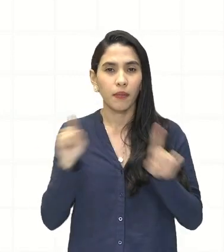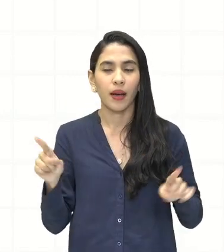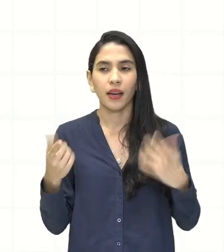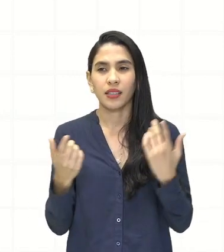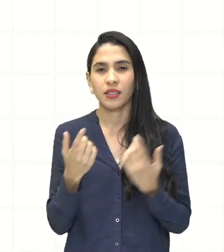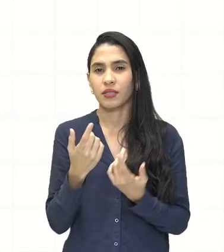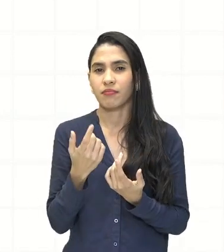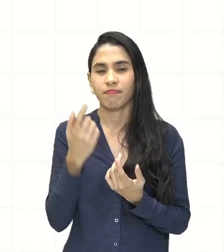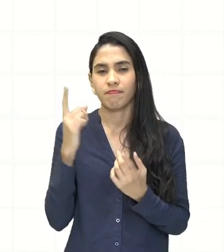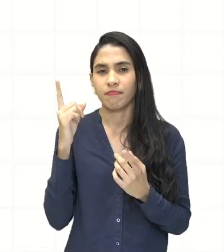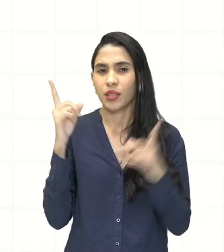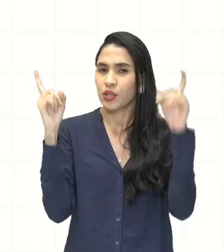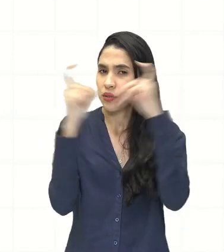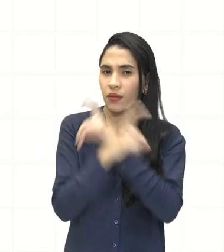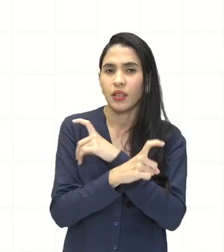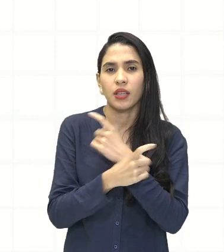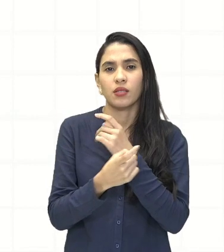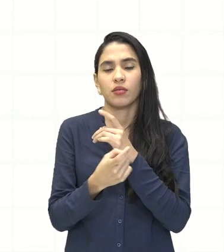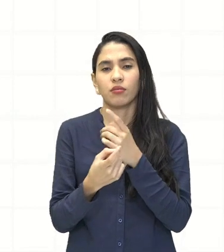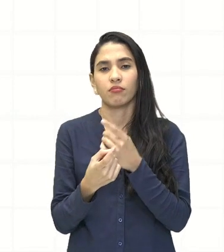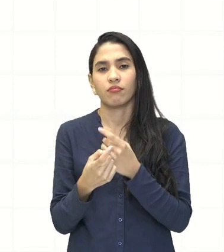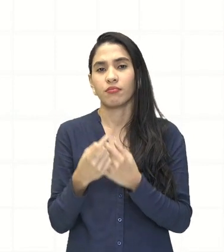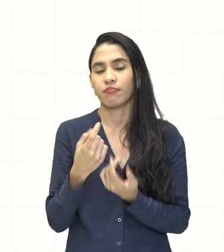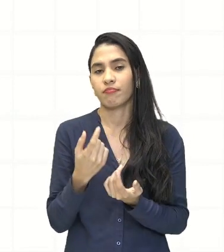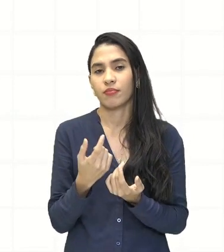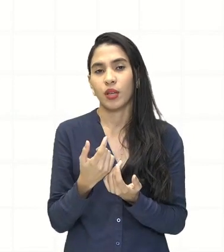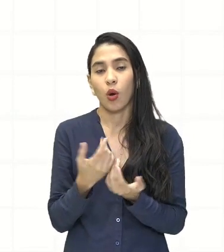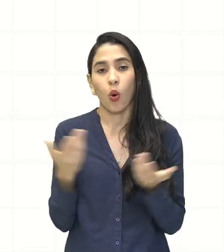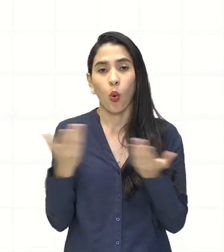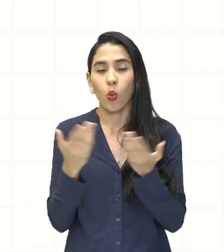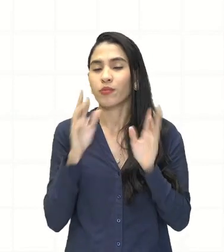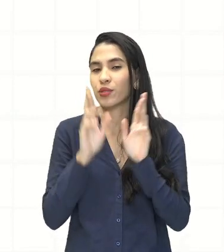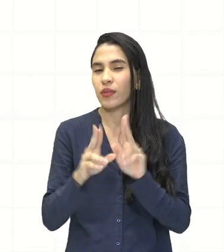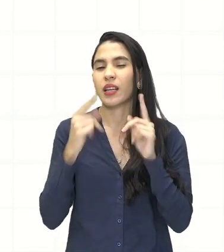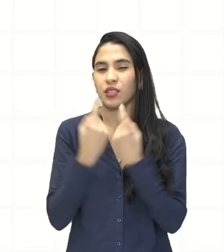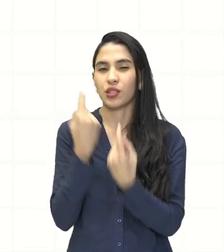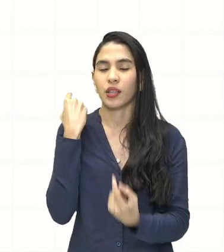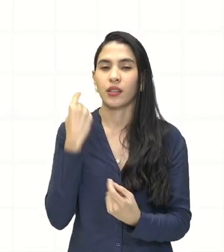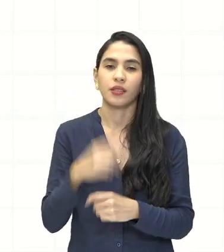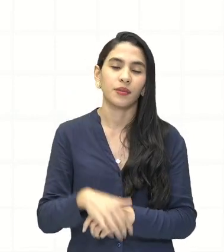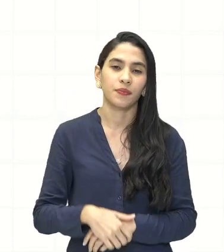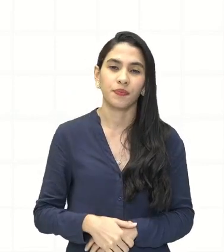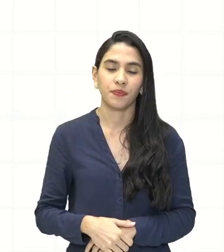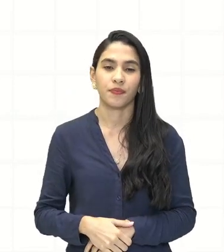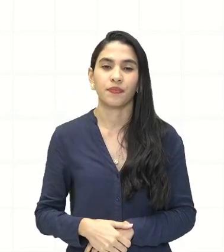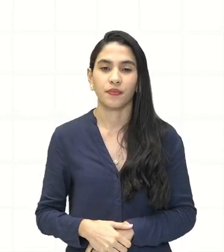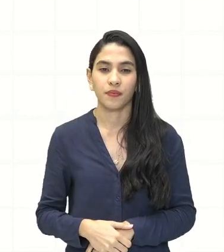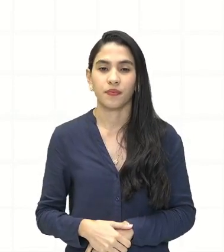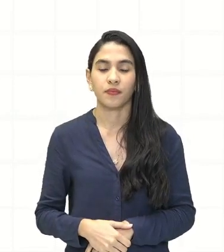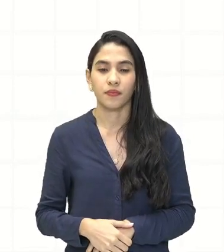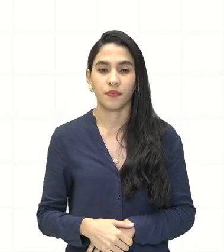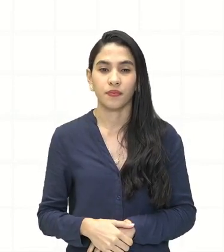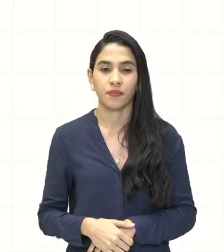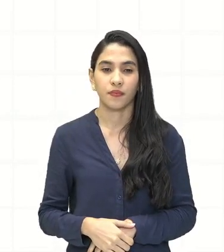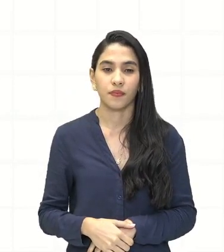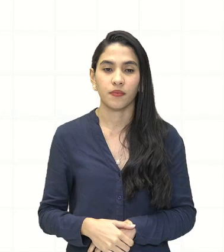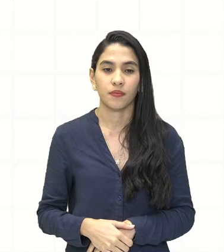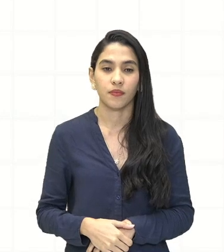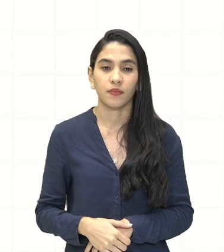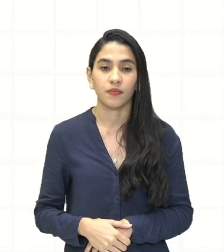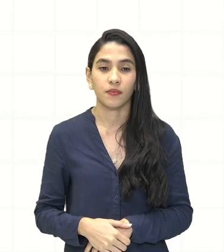facilitado e também não era tão evidente como nós percebemos hoje nas nossas práticas comerciais.